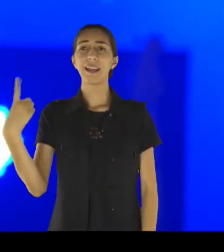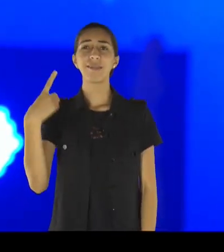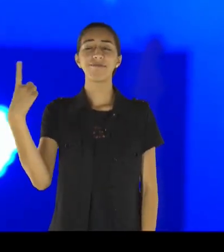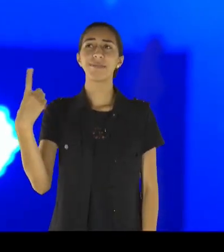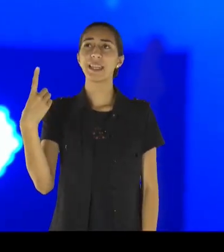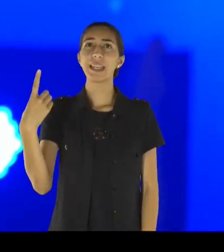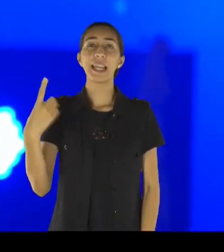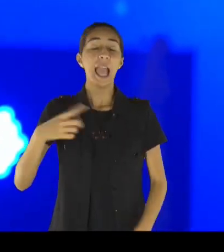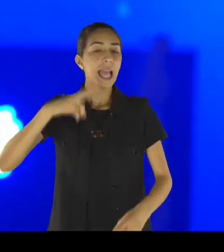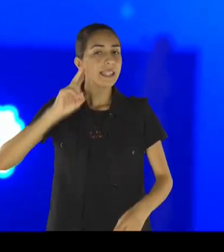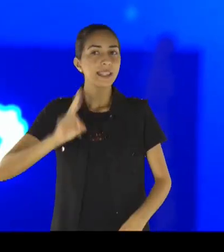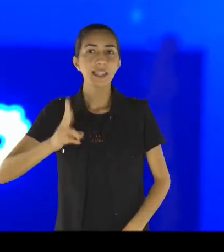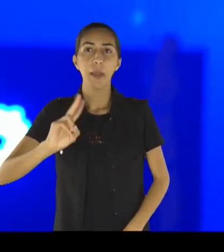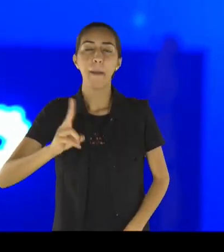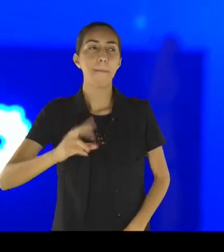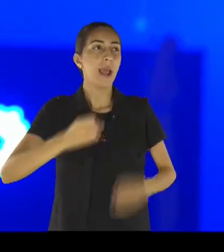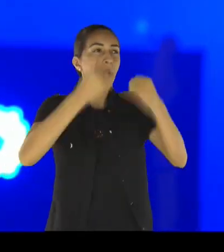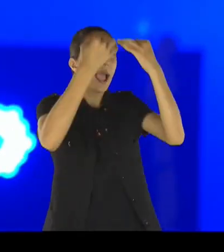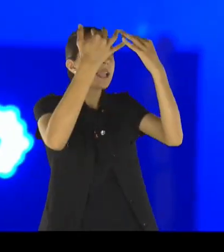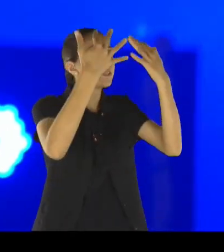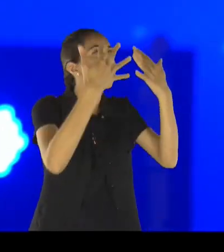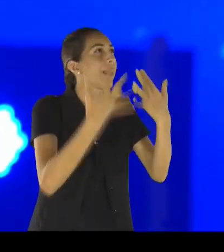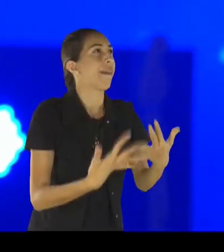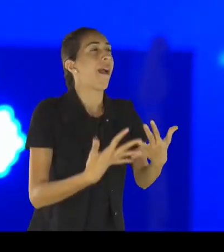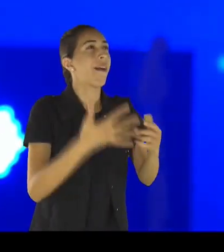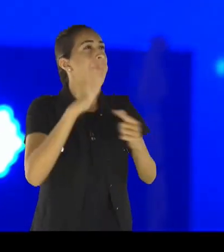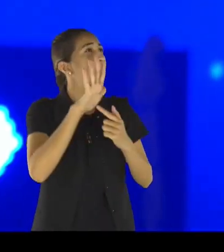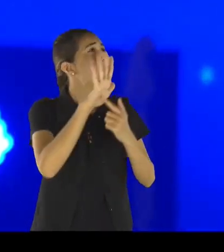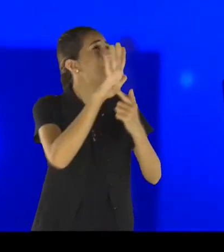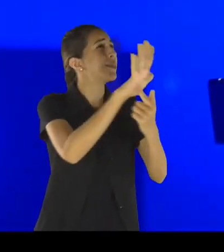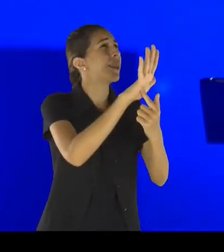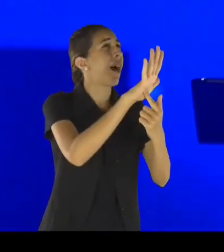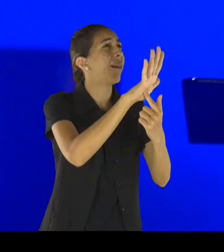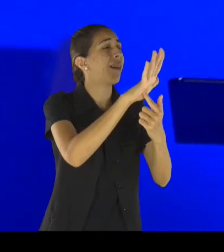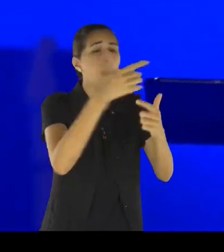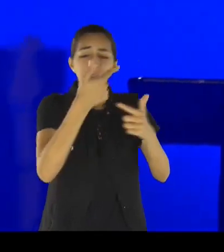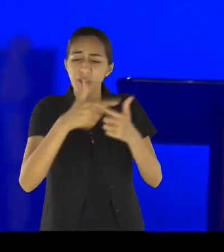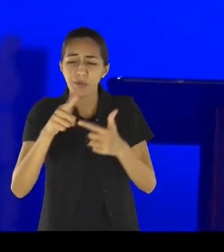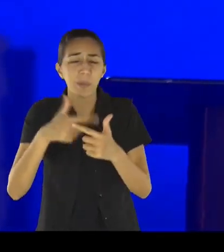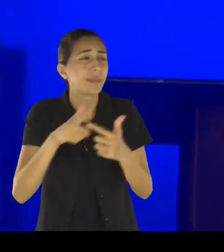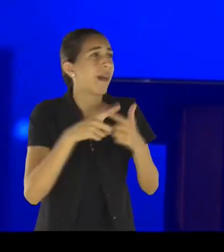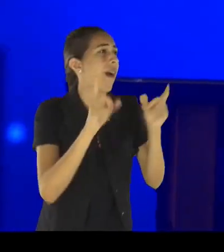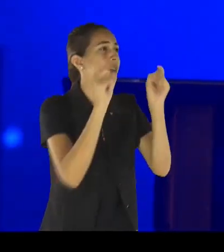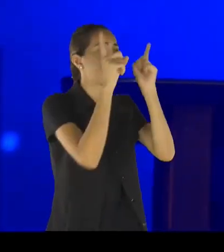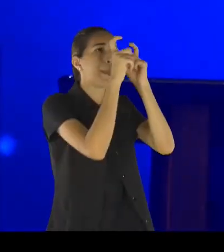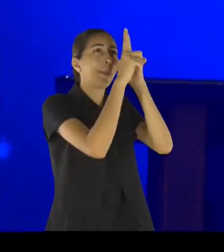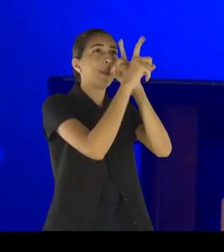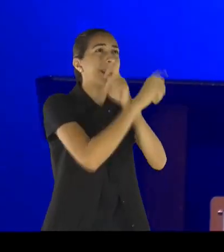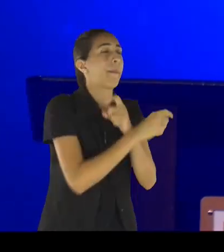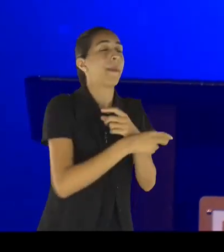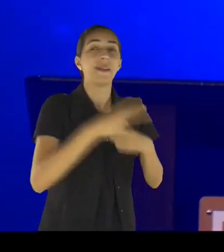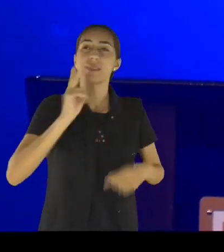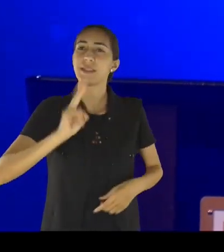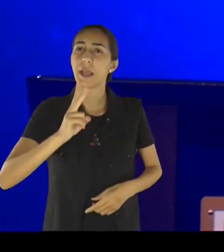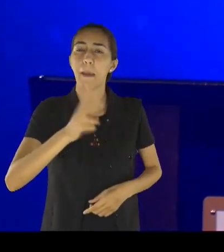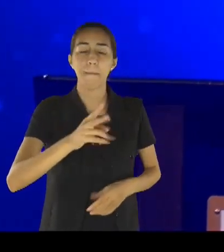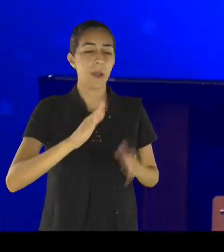Davi se colocava diante de Deus, falando, Senhor, olha, eu preciso de Ti, porque eu estou